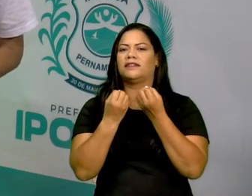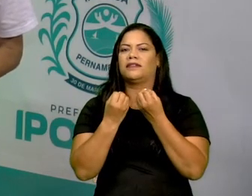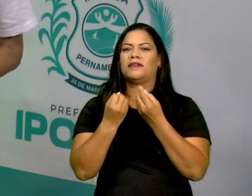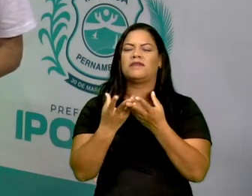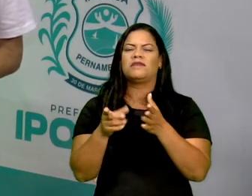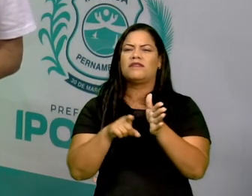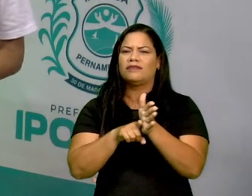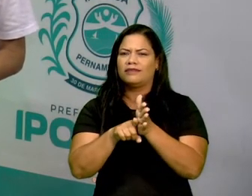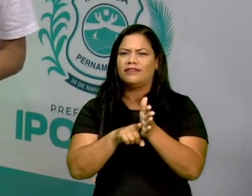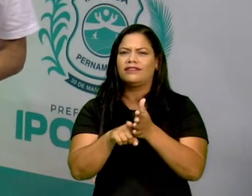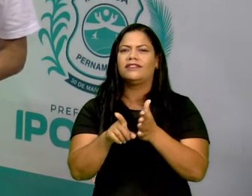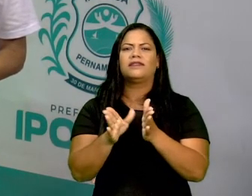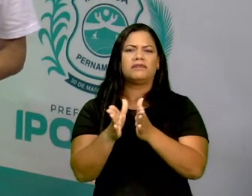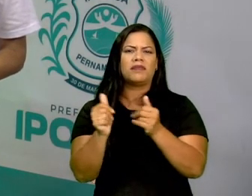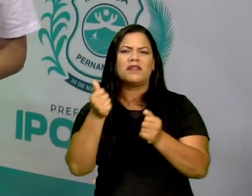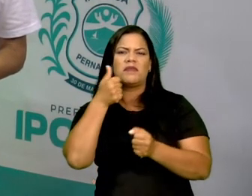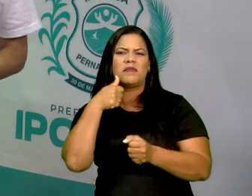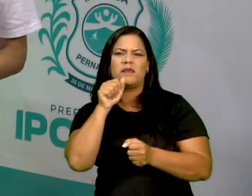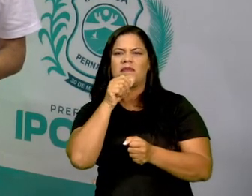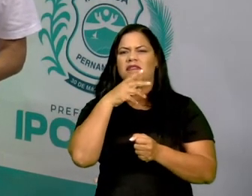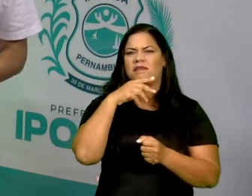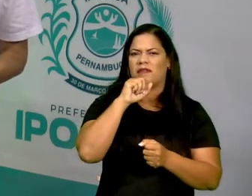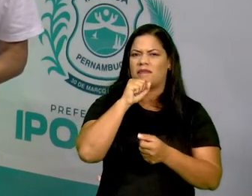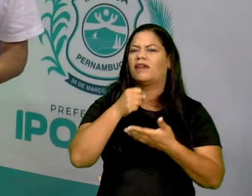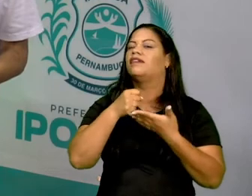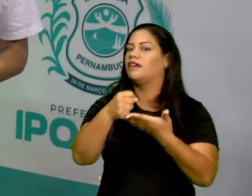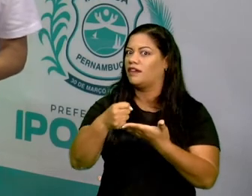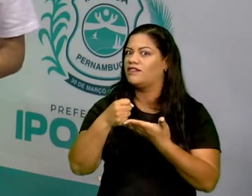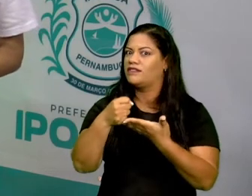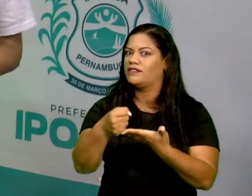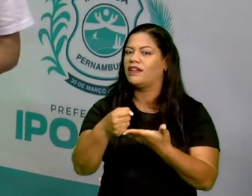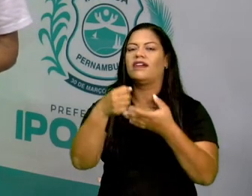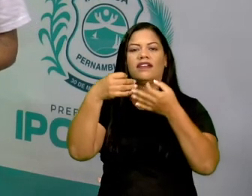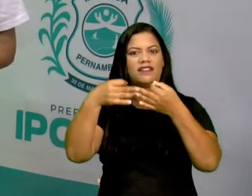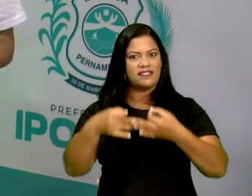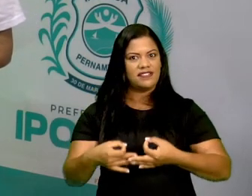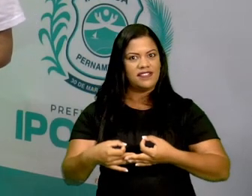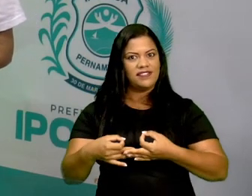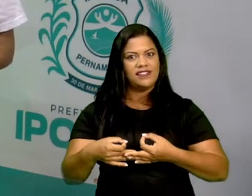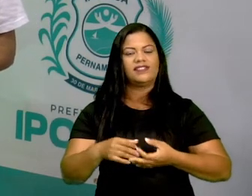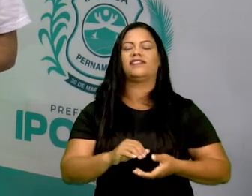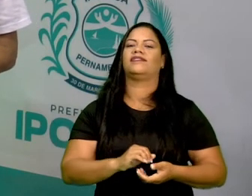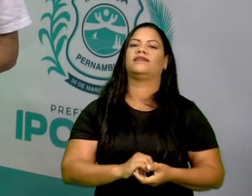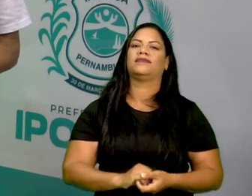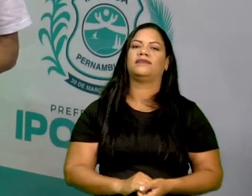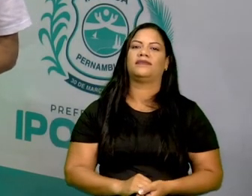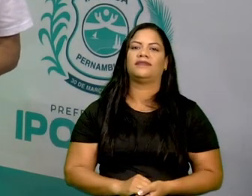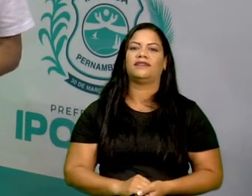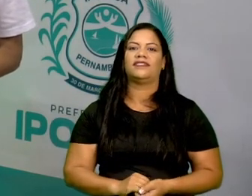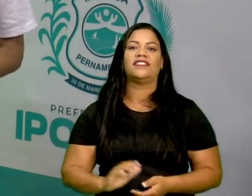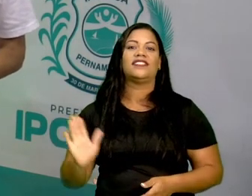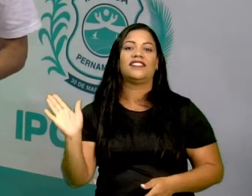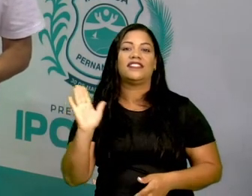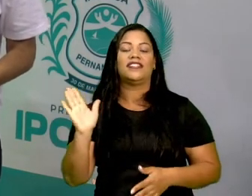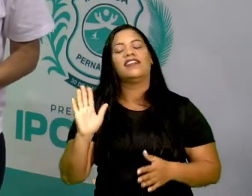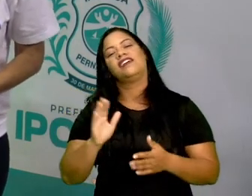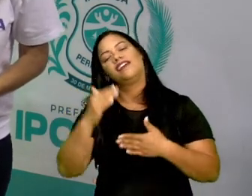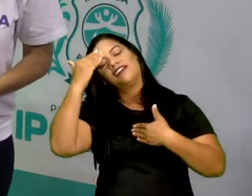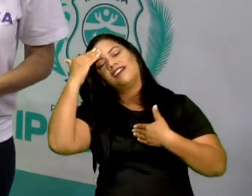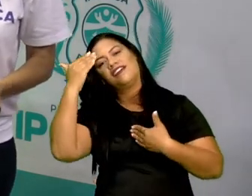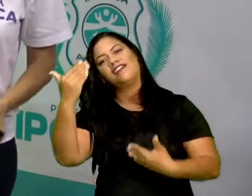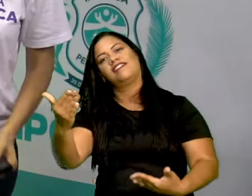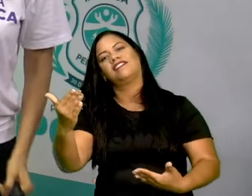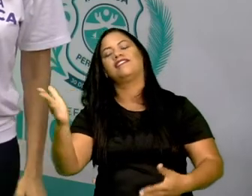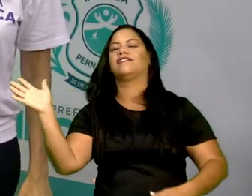pesquisas, pede para mamãe, papai que ajudar, está certo? E eu te agradeço pela